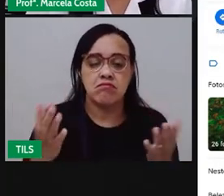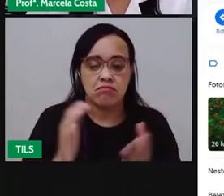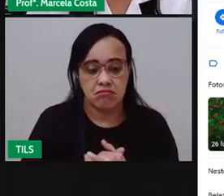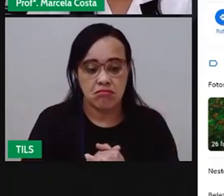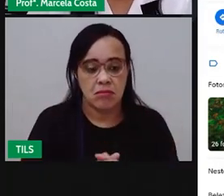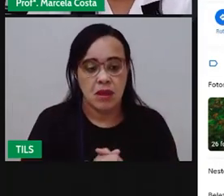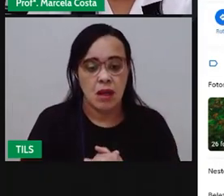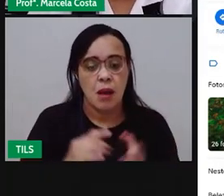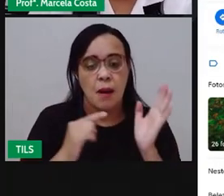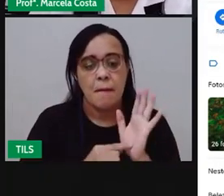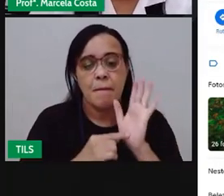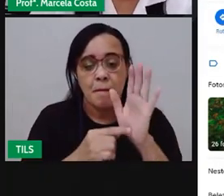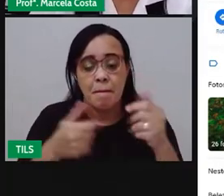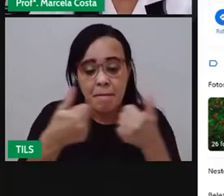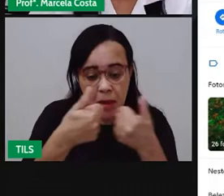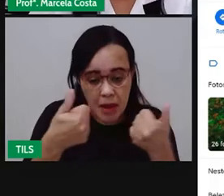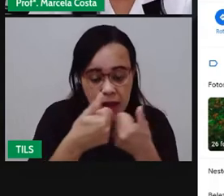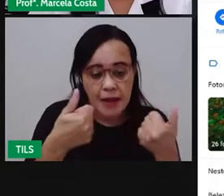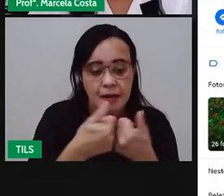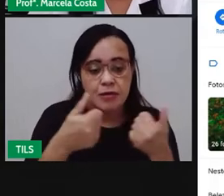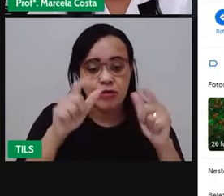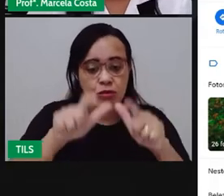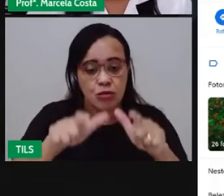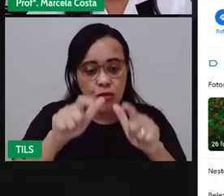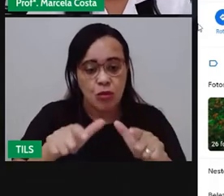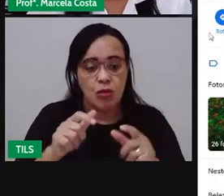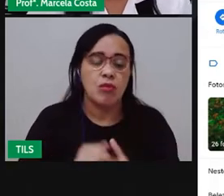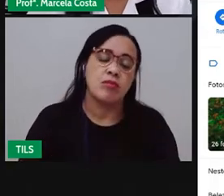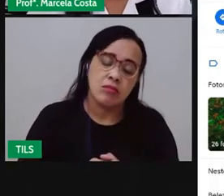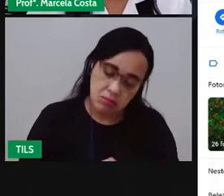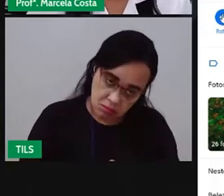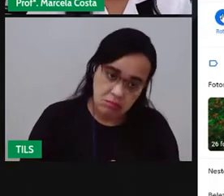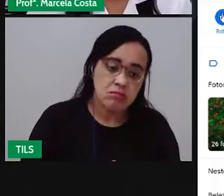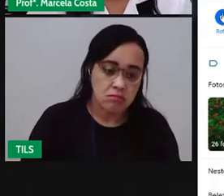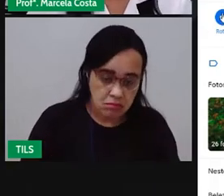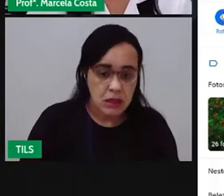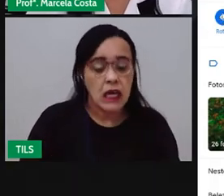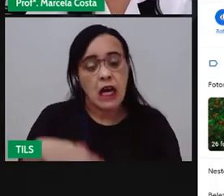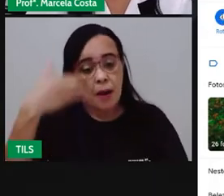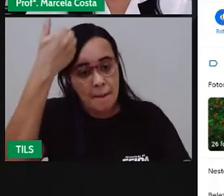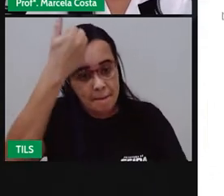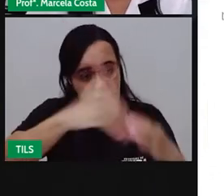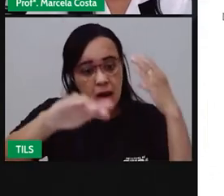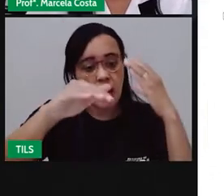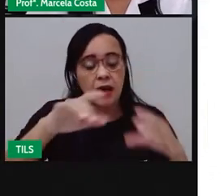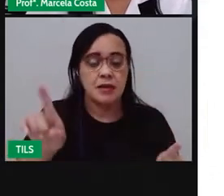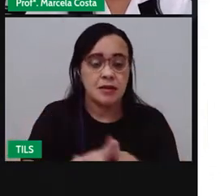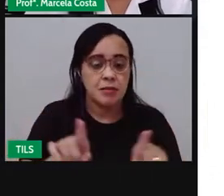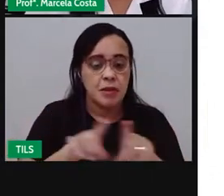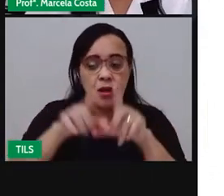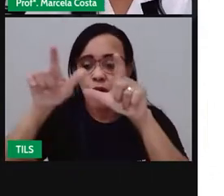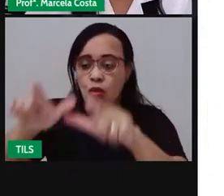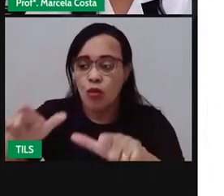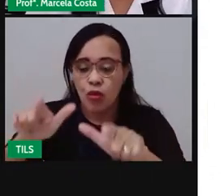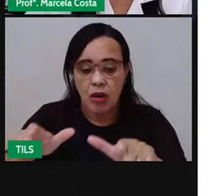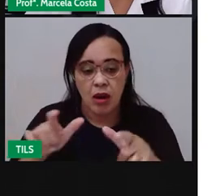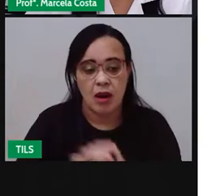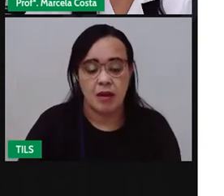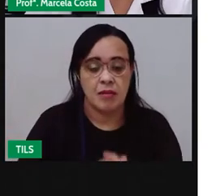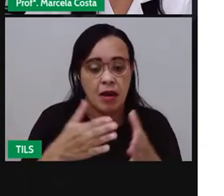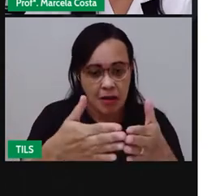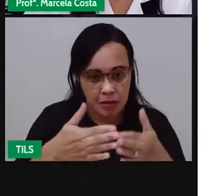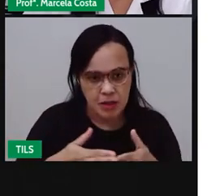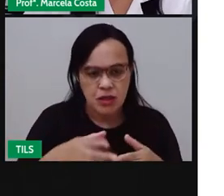Mostrar um lugar próximo. Enviar a localização para outras pessoas. Vou pedir aqui que ele trace a rota.